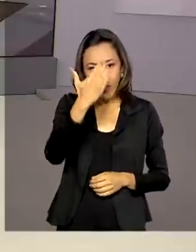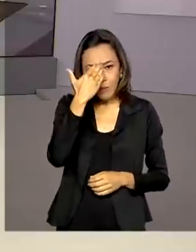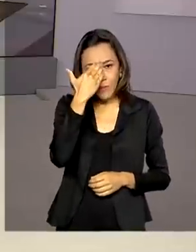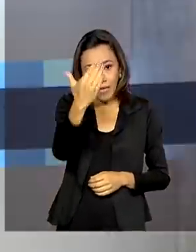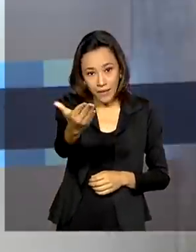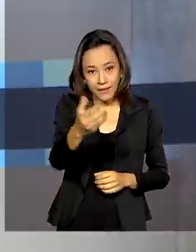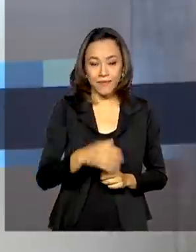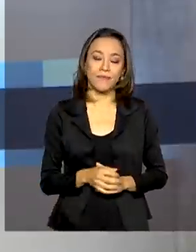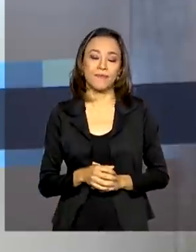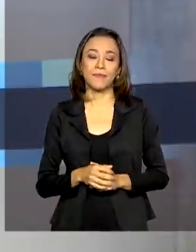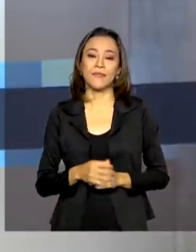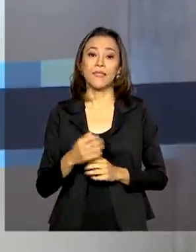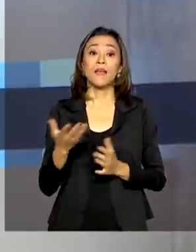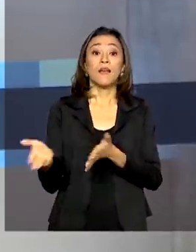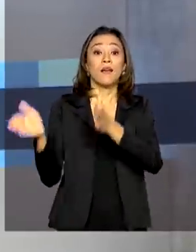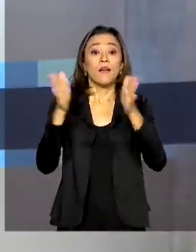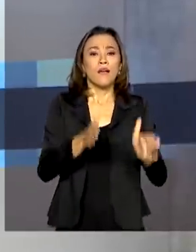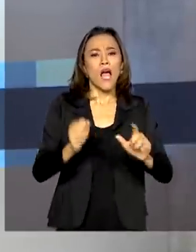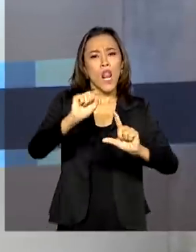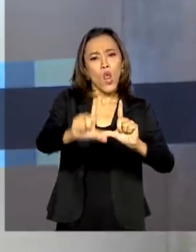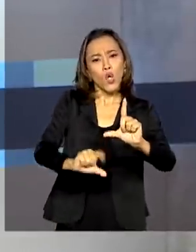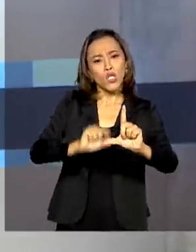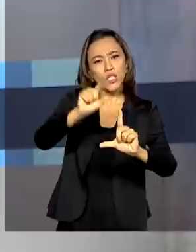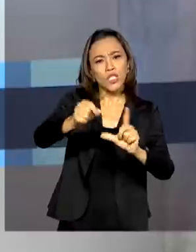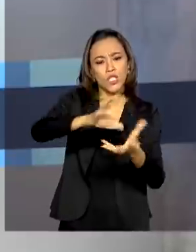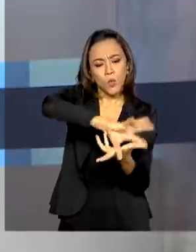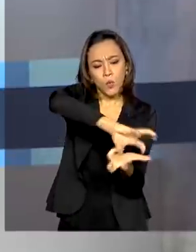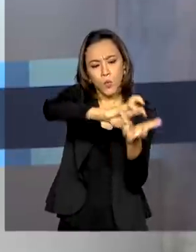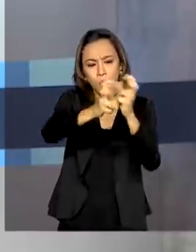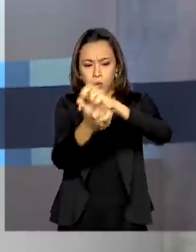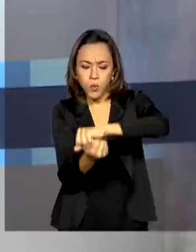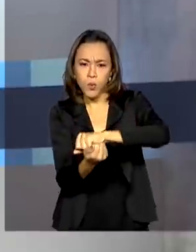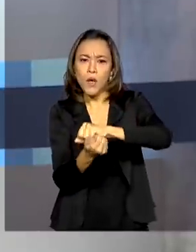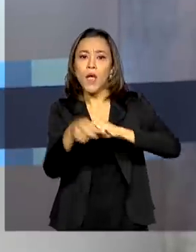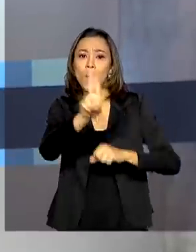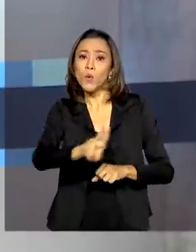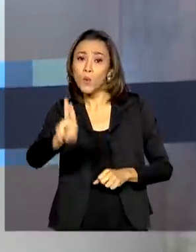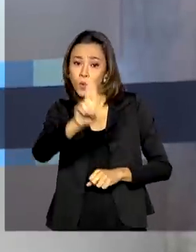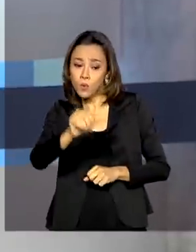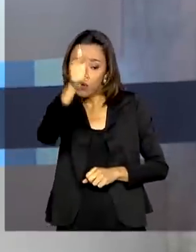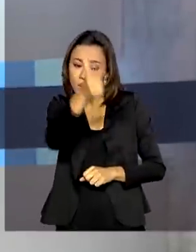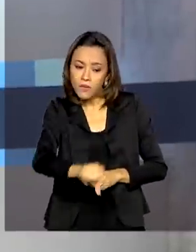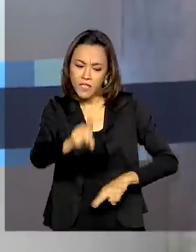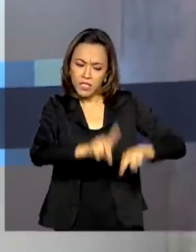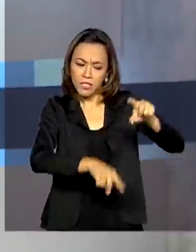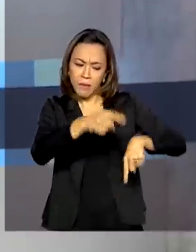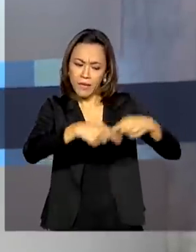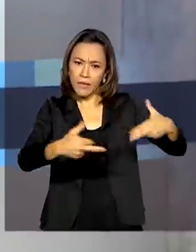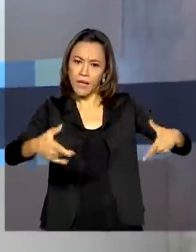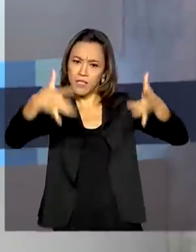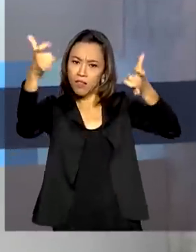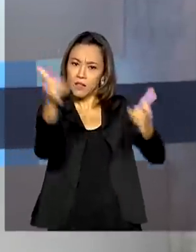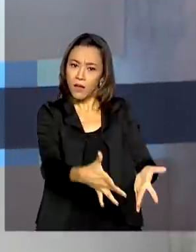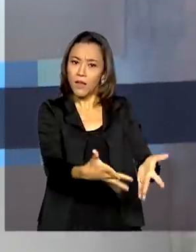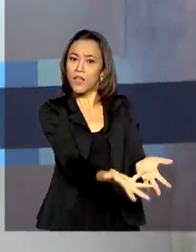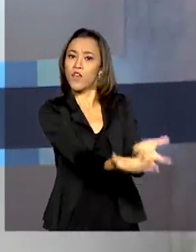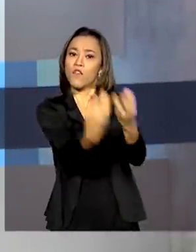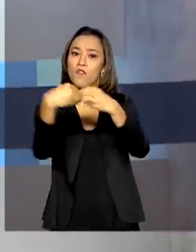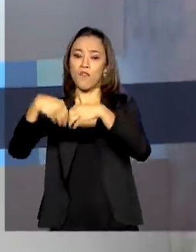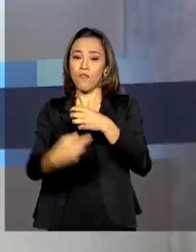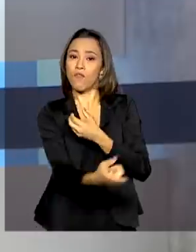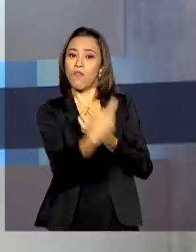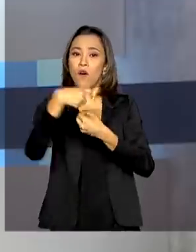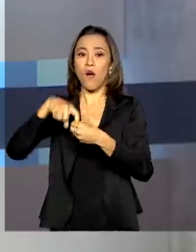informações. A logística reversa é o retorno dos materiais descartados que voltam às indústrias para a correta destinação